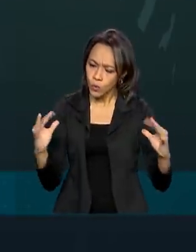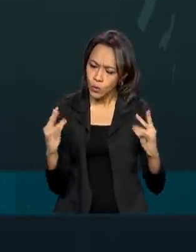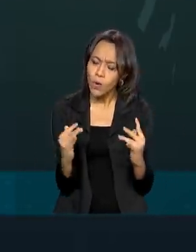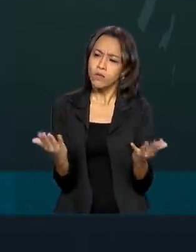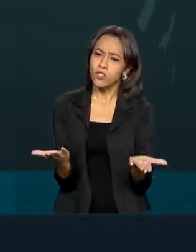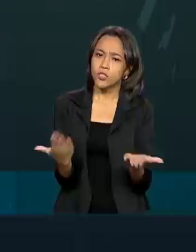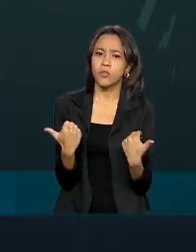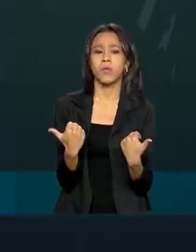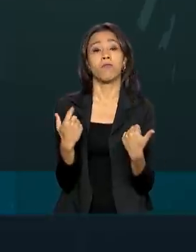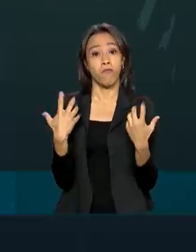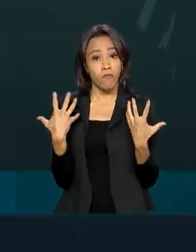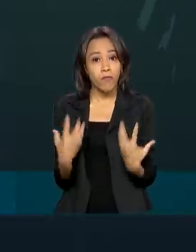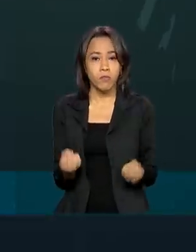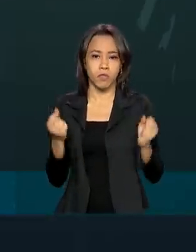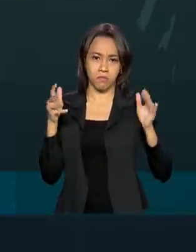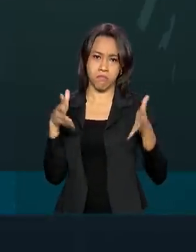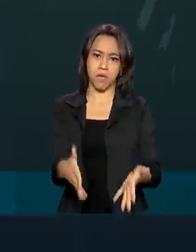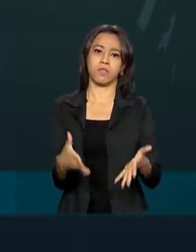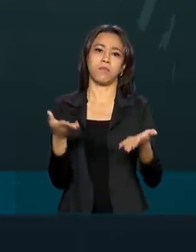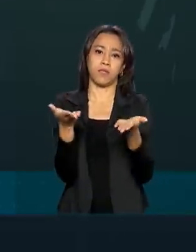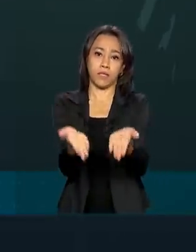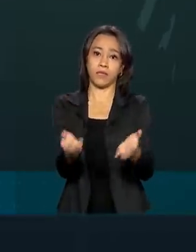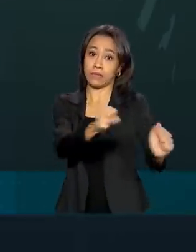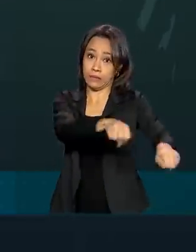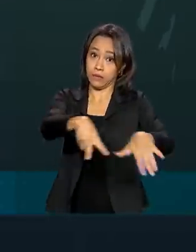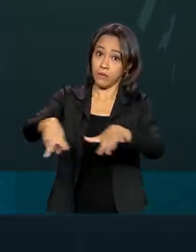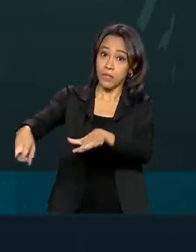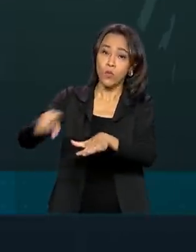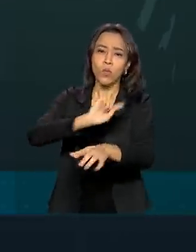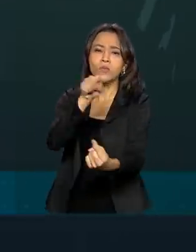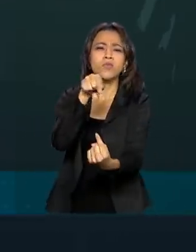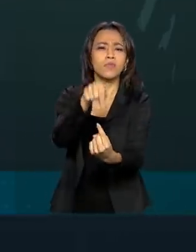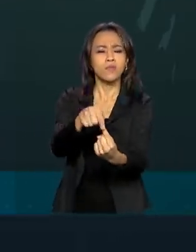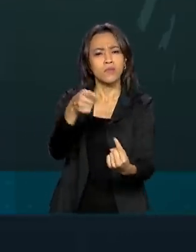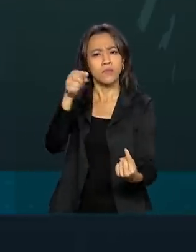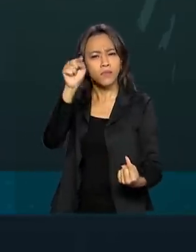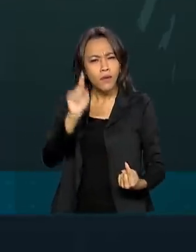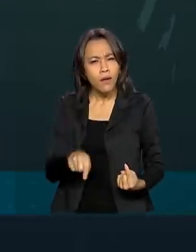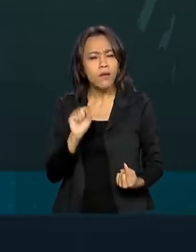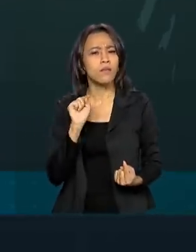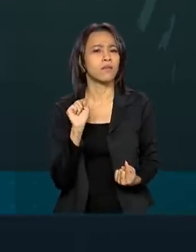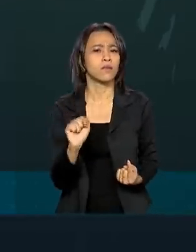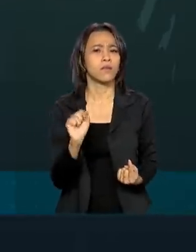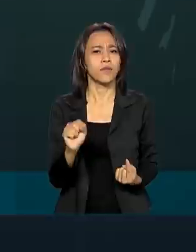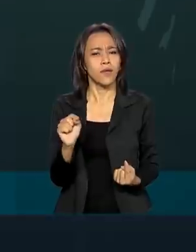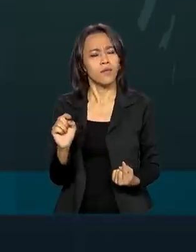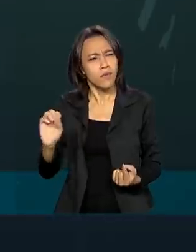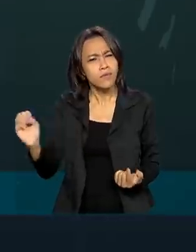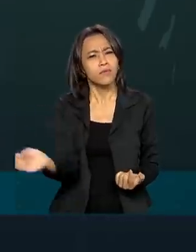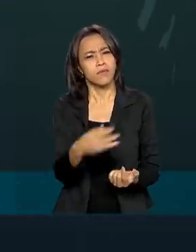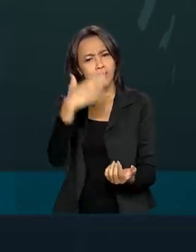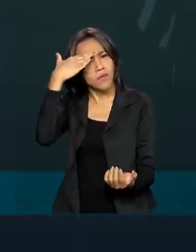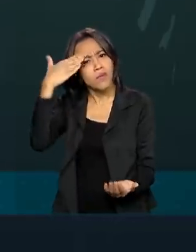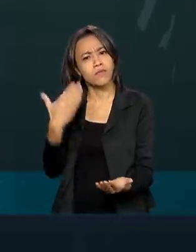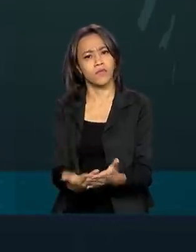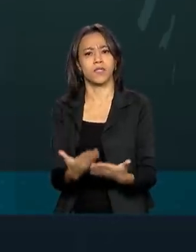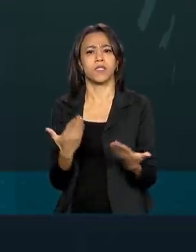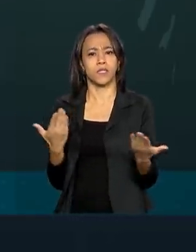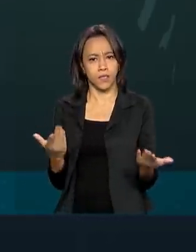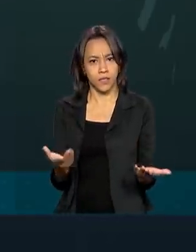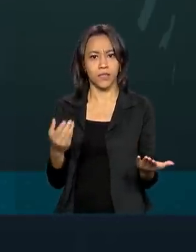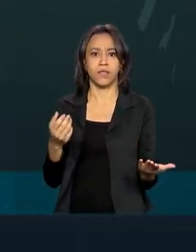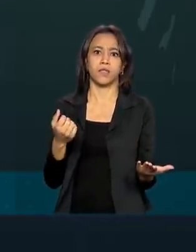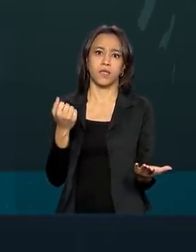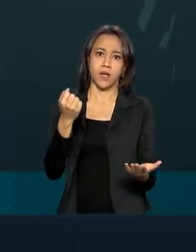participarmos juntos desse evento, que tem como objetivo promover uma nova confiança aos